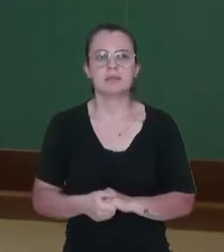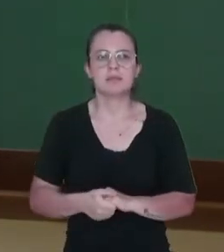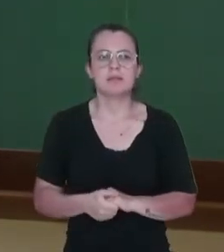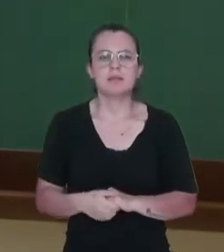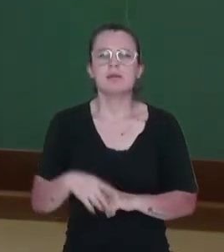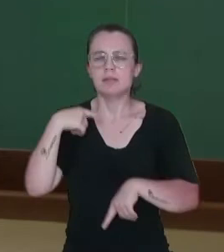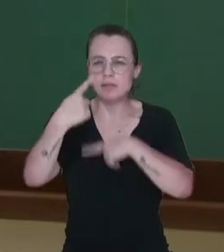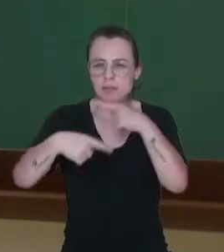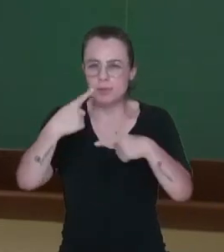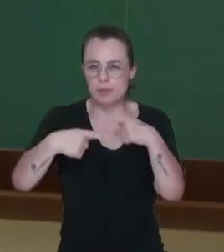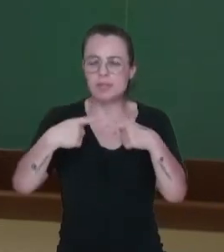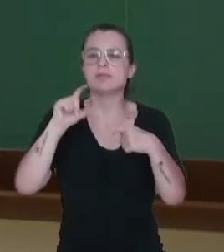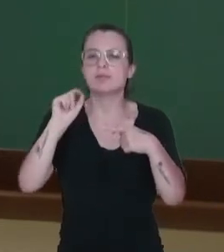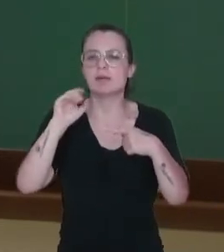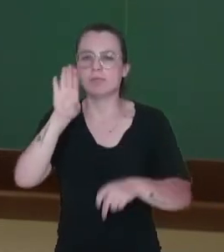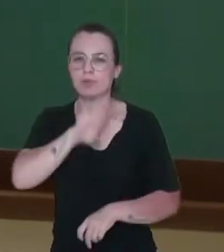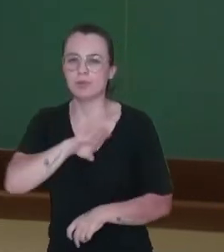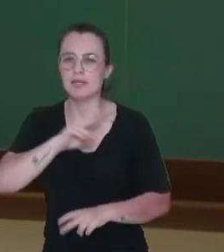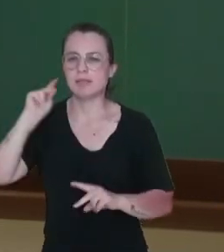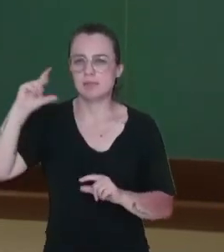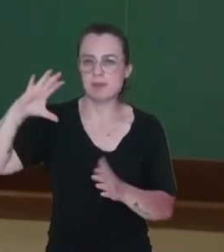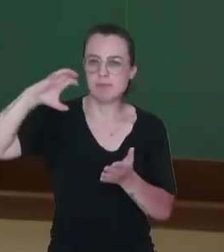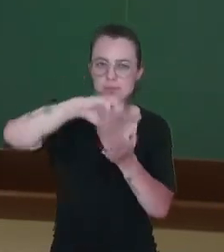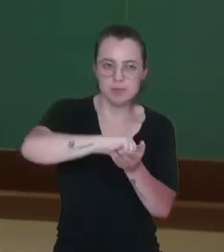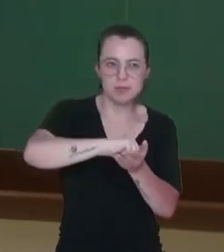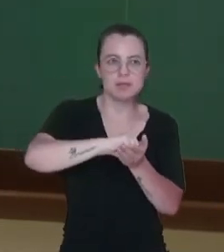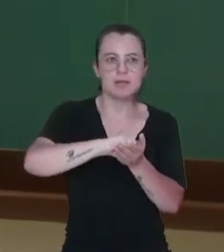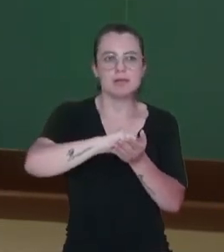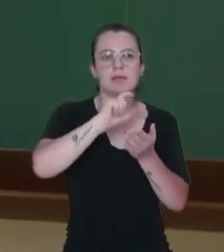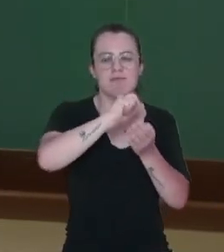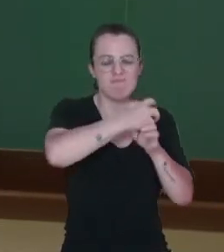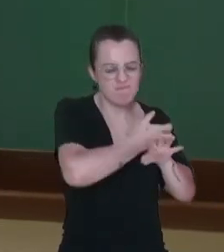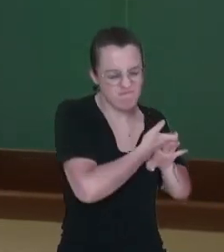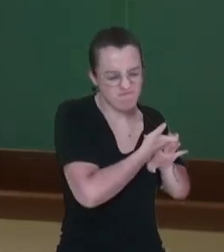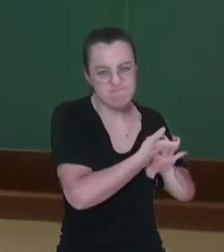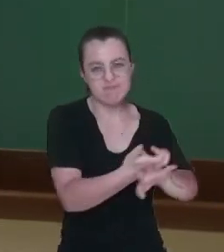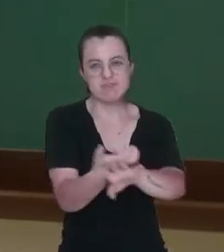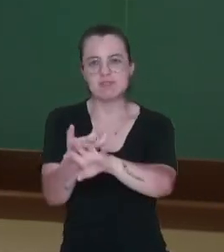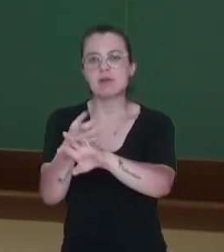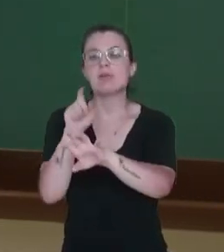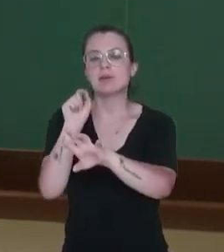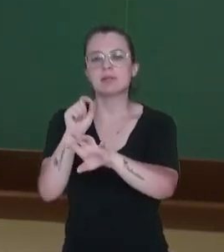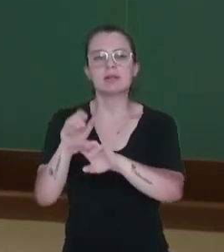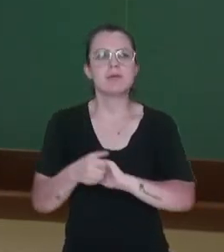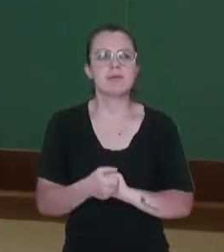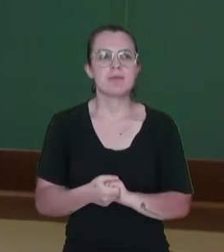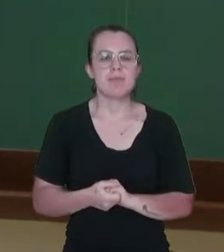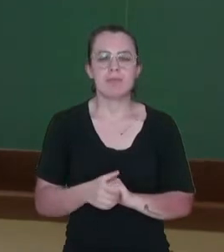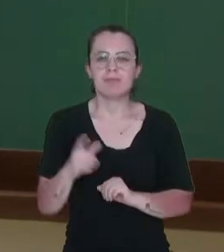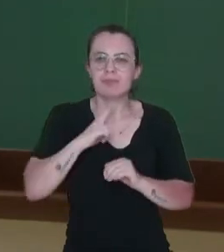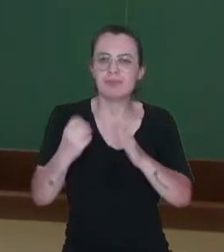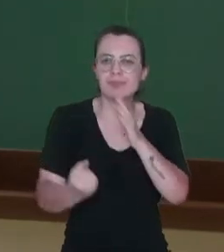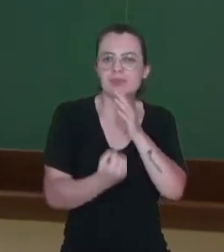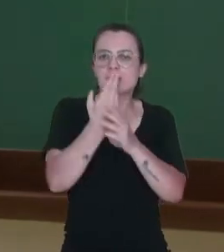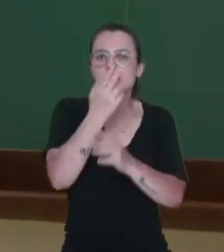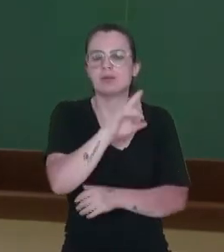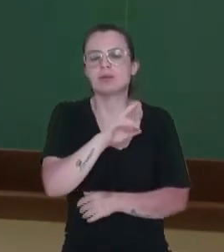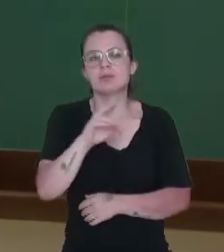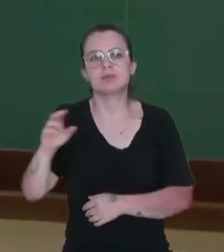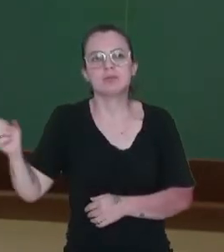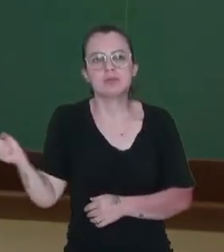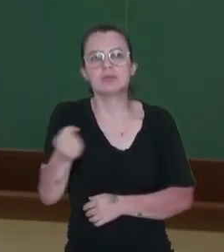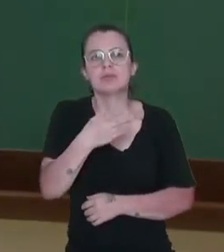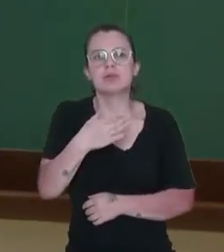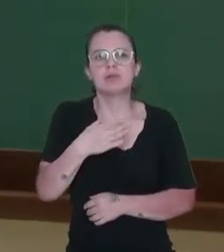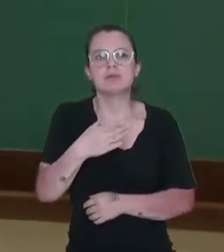terras e que vem a vastidão, né? Eles, então, vão estabelecer uma nova divisão